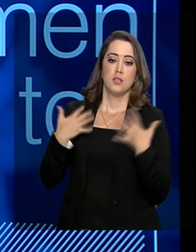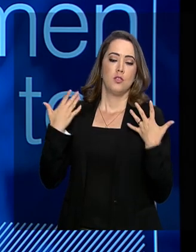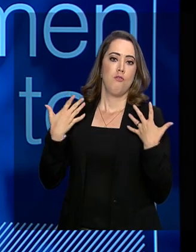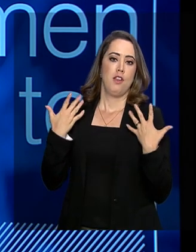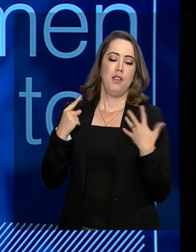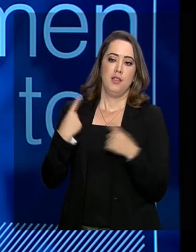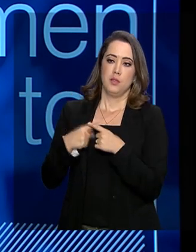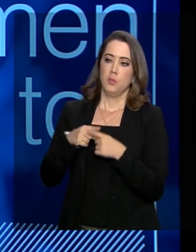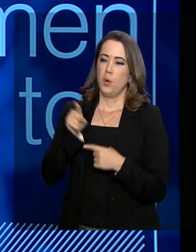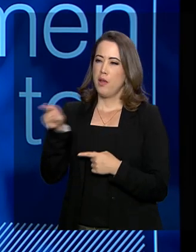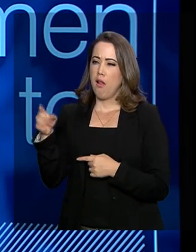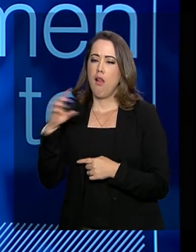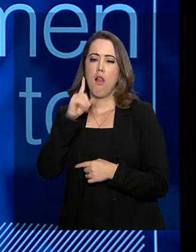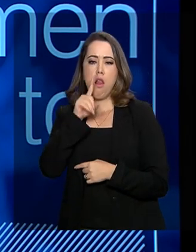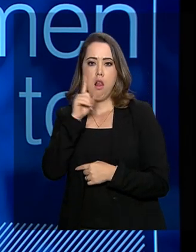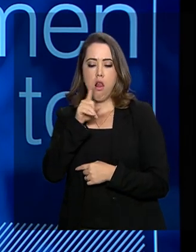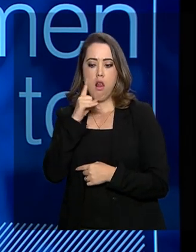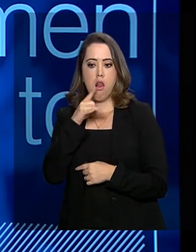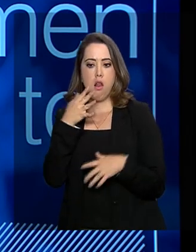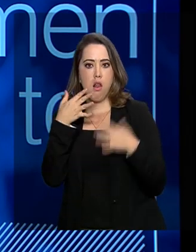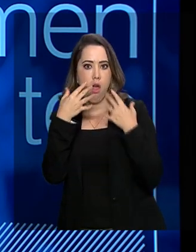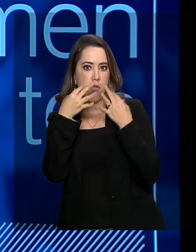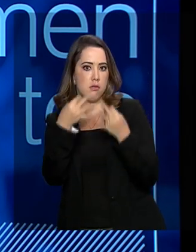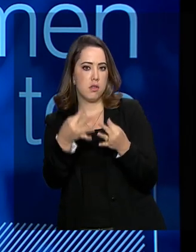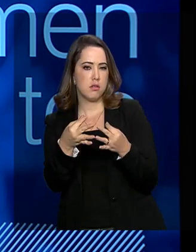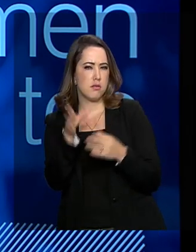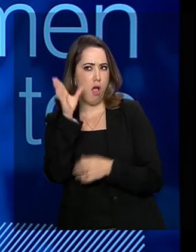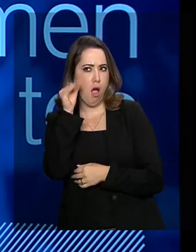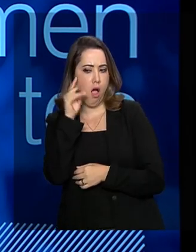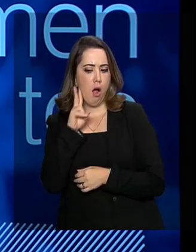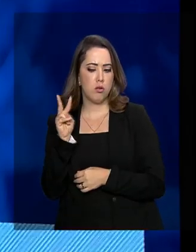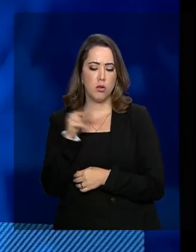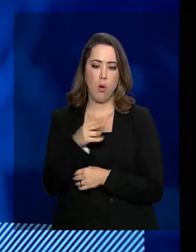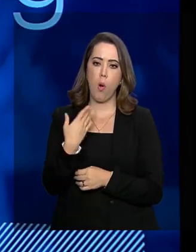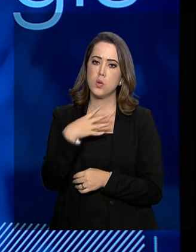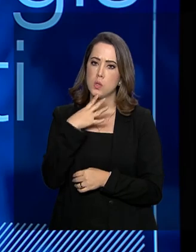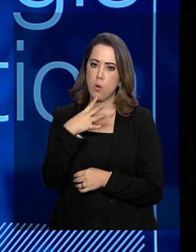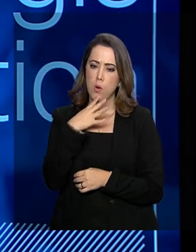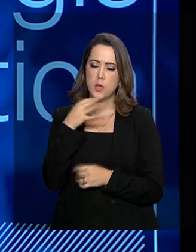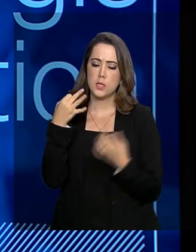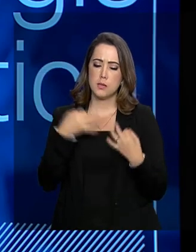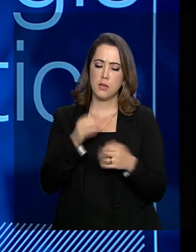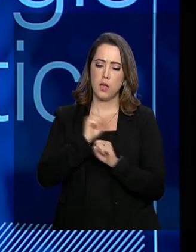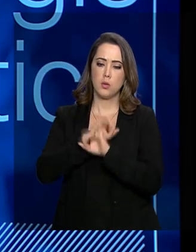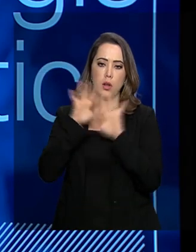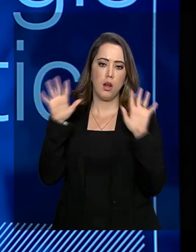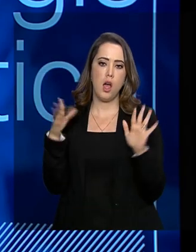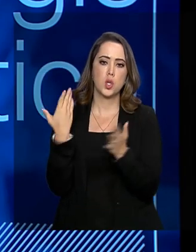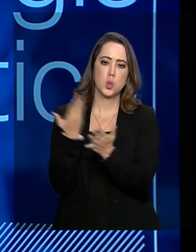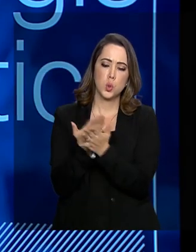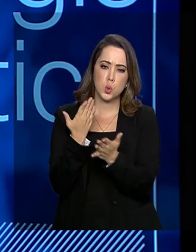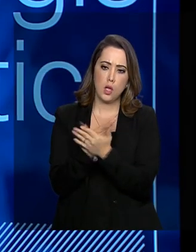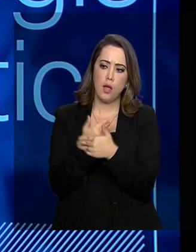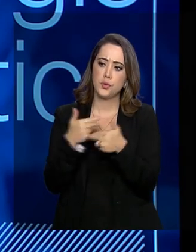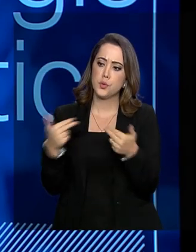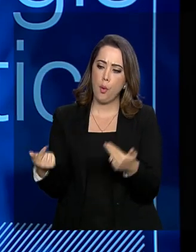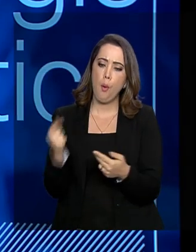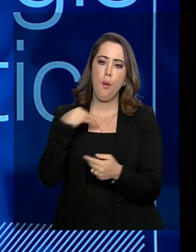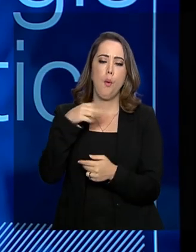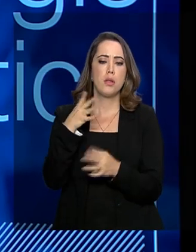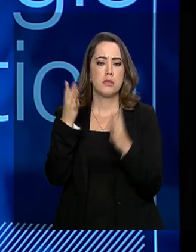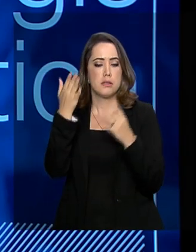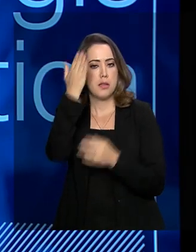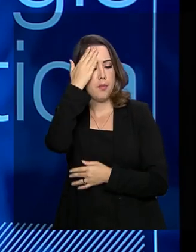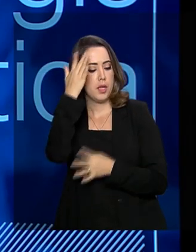só, a recepção foi boa, como a gente percebeu como eles tinham conhecimento dos ativos do país. Tinham conhecimentos claros, eles tinham estudado o material, tinham conhecimentos